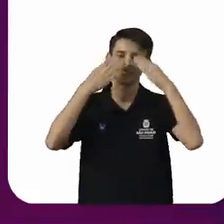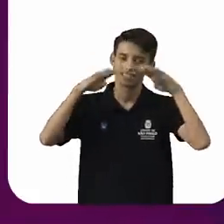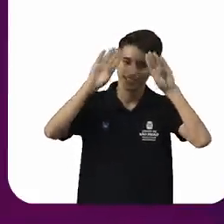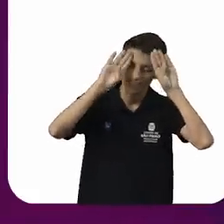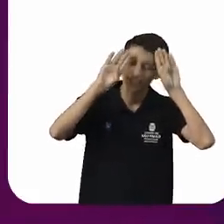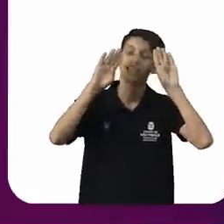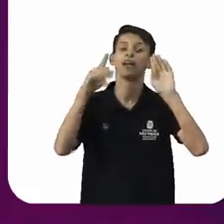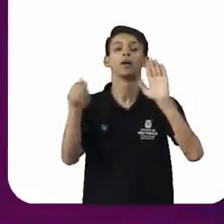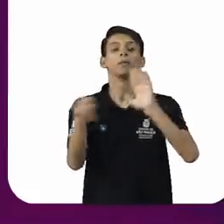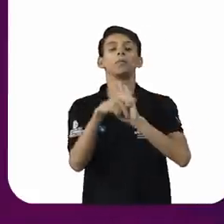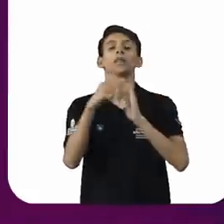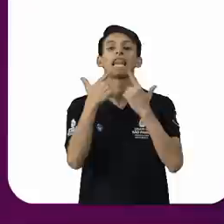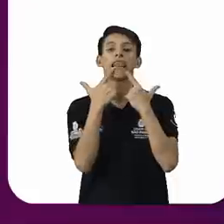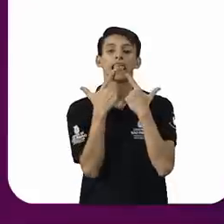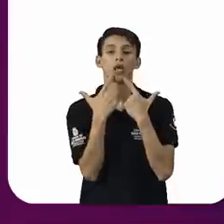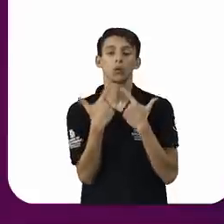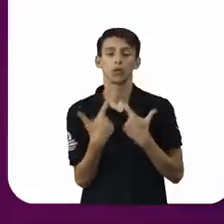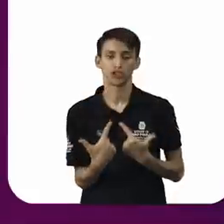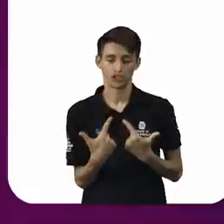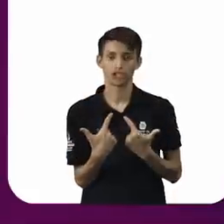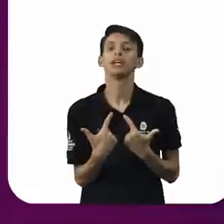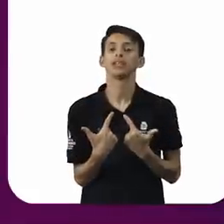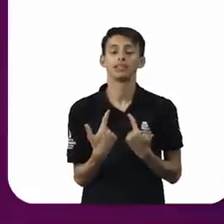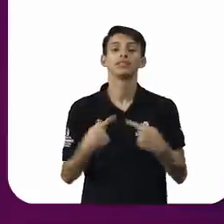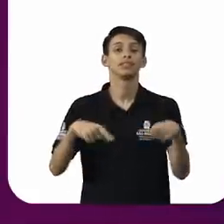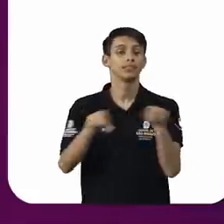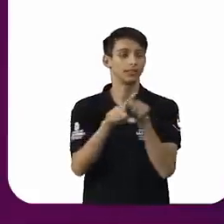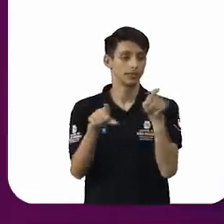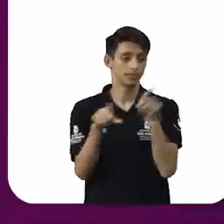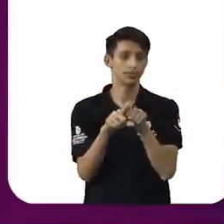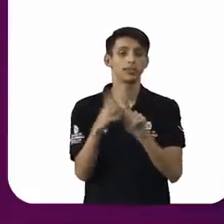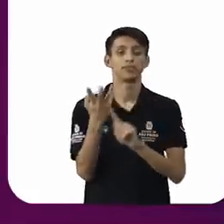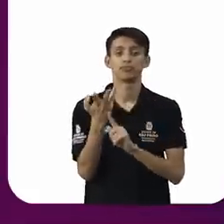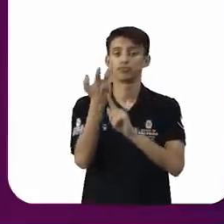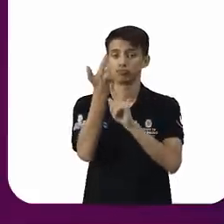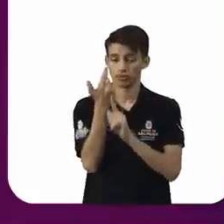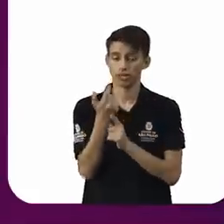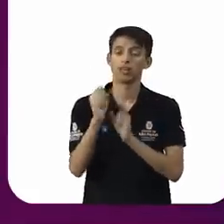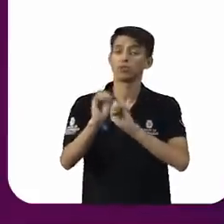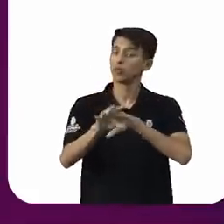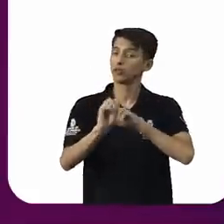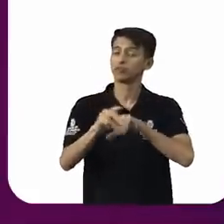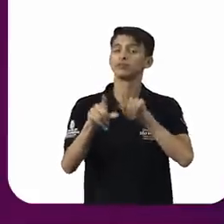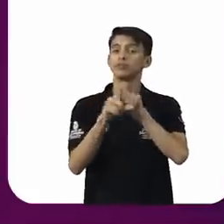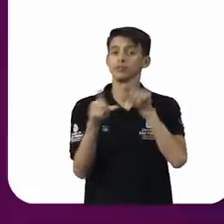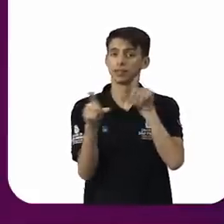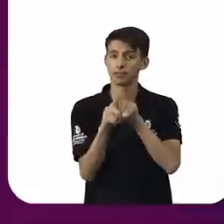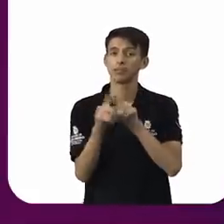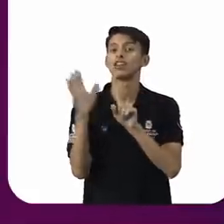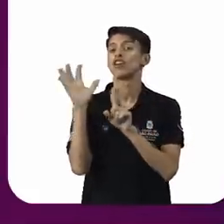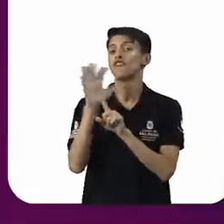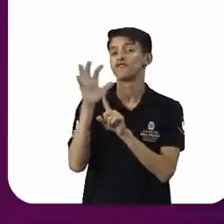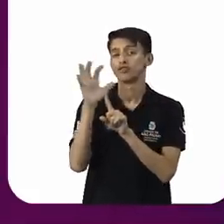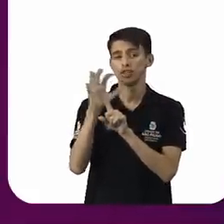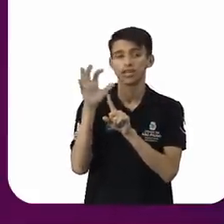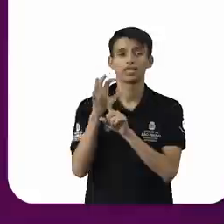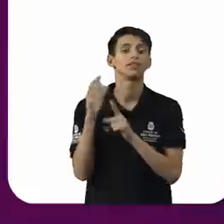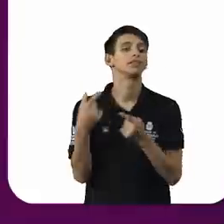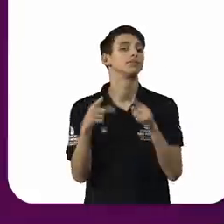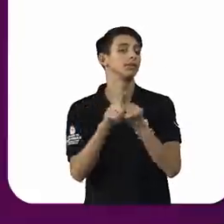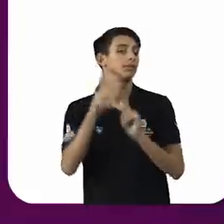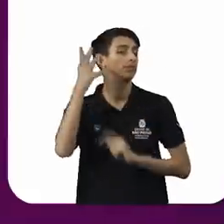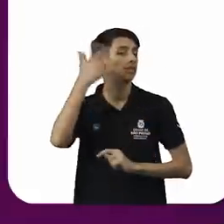Semiótica pela Universidade de São Paulo. É arte-educador, escritor, influencer e palestrante.